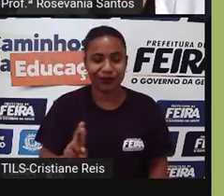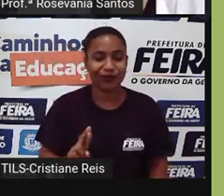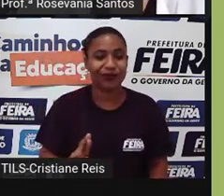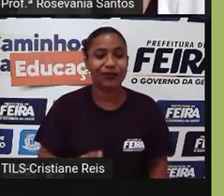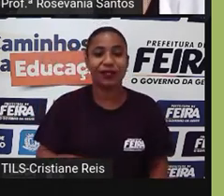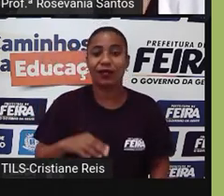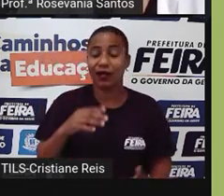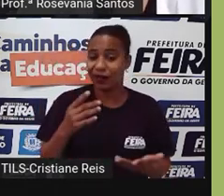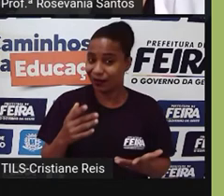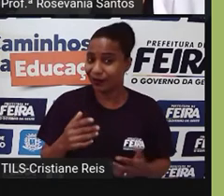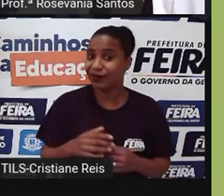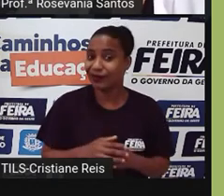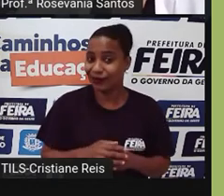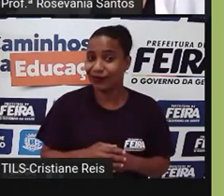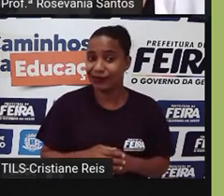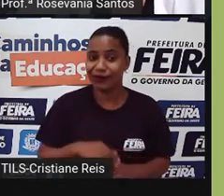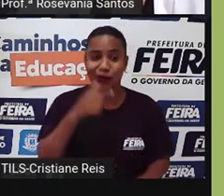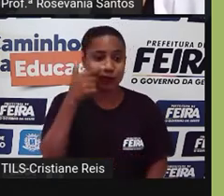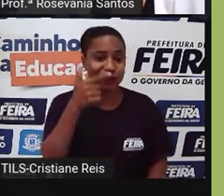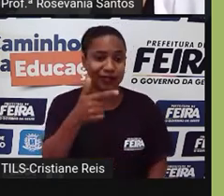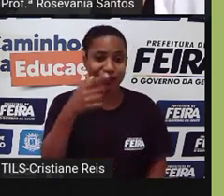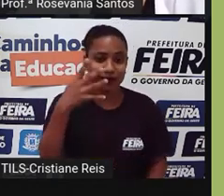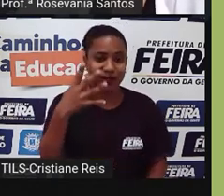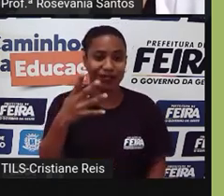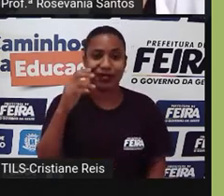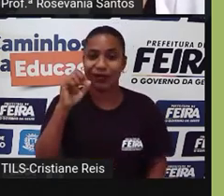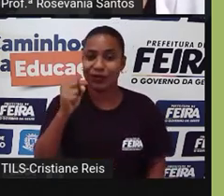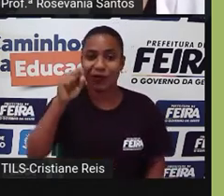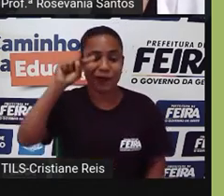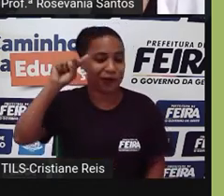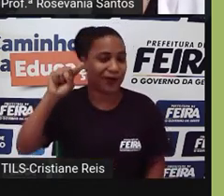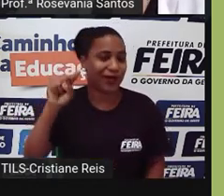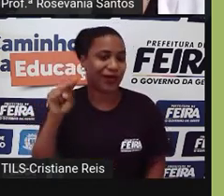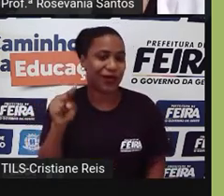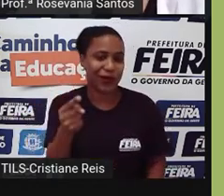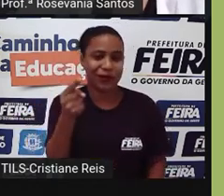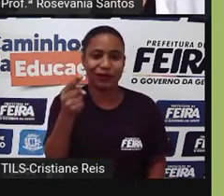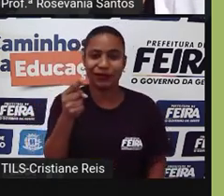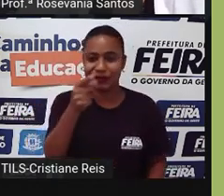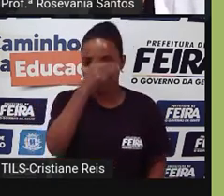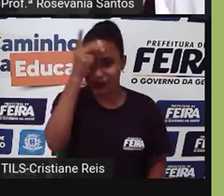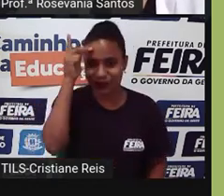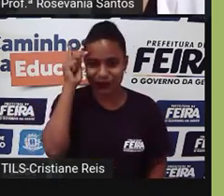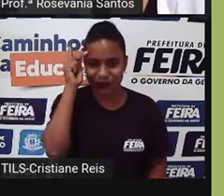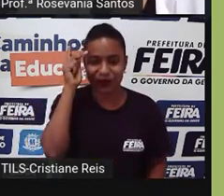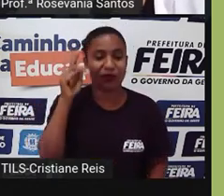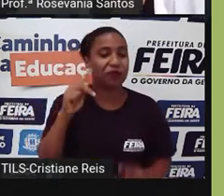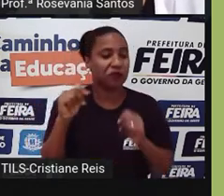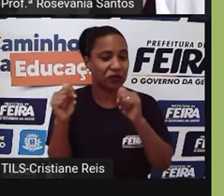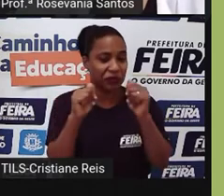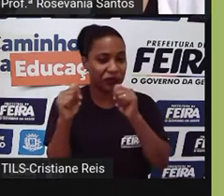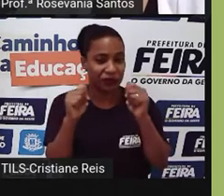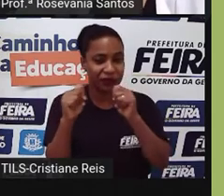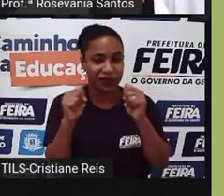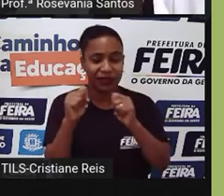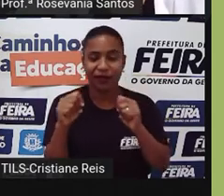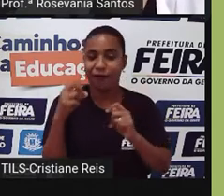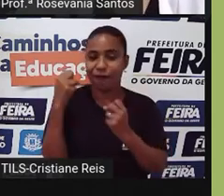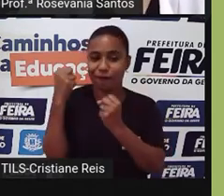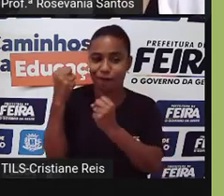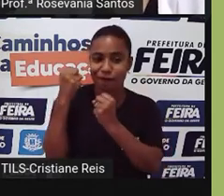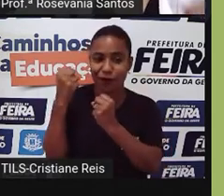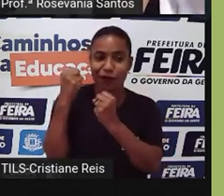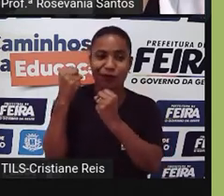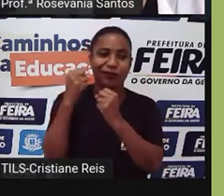248 milhões de habitantes. Então, é uma área considerável, né, economicamente, e todo mundo